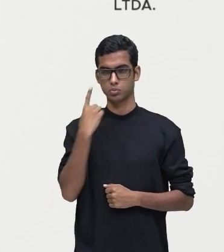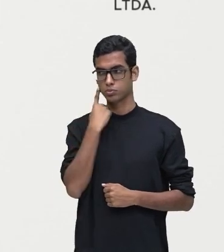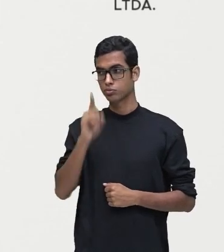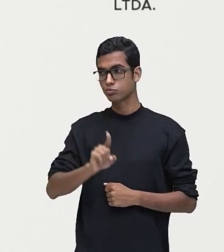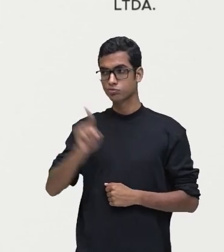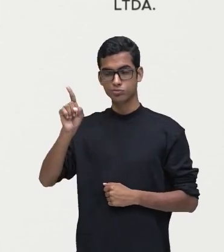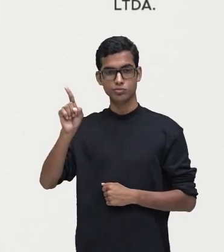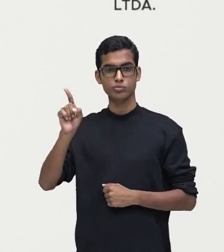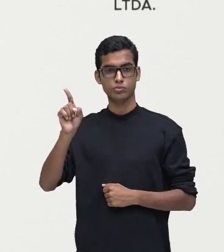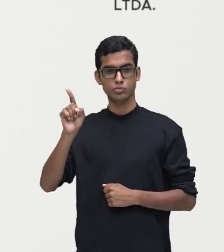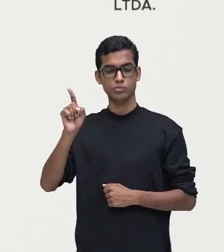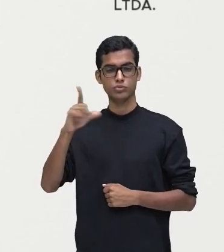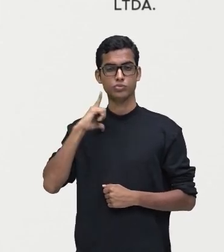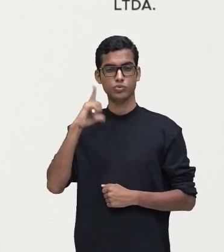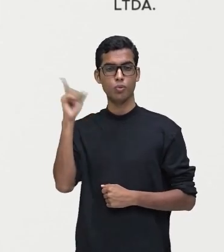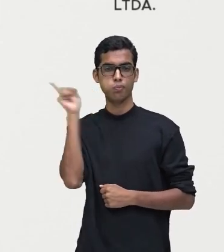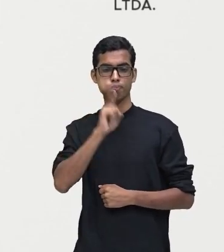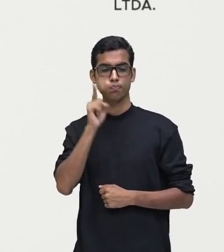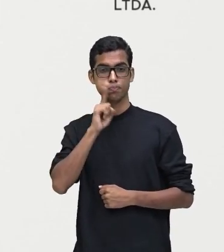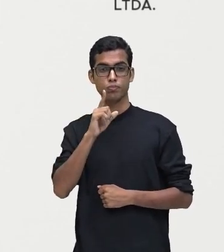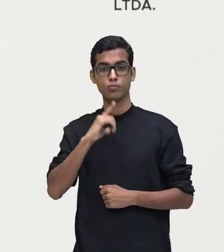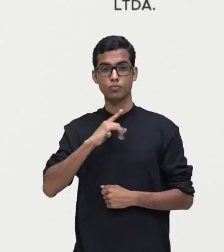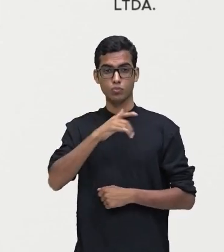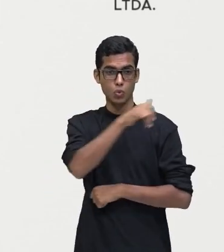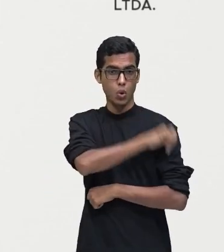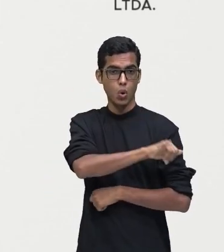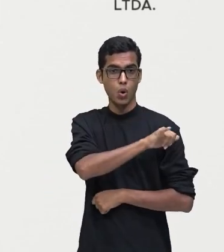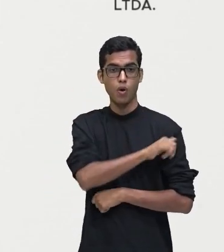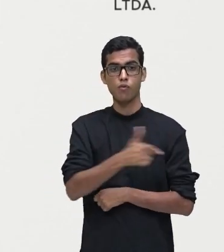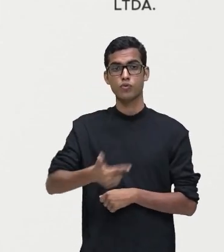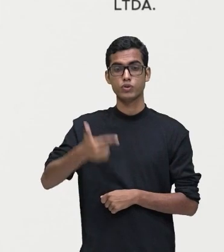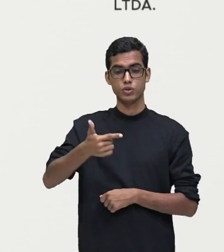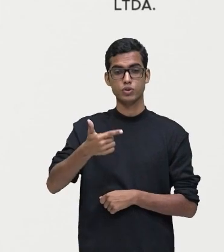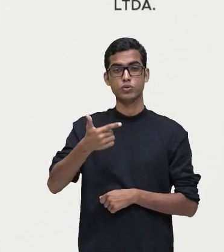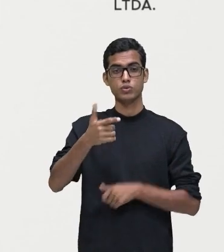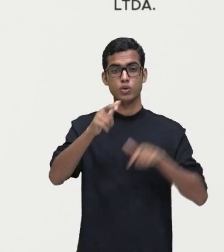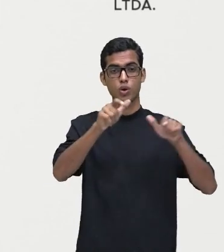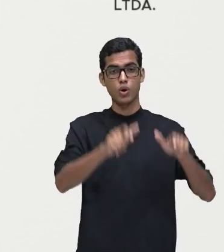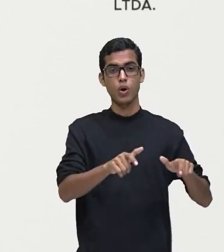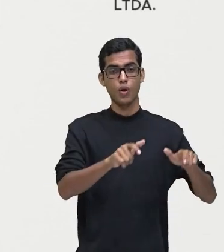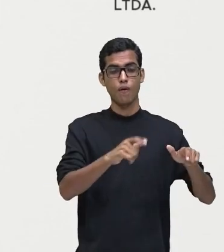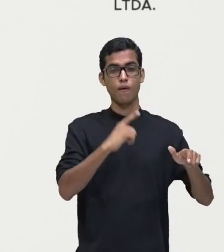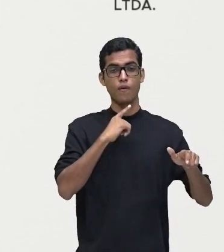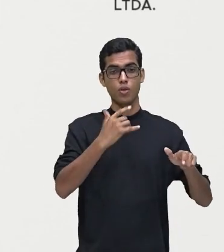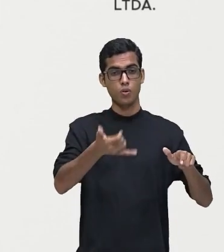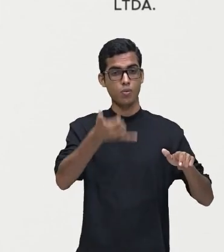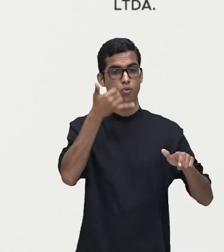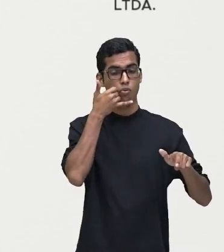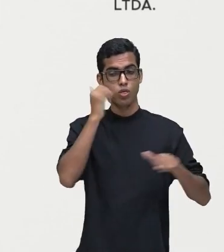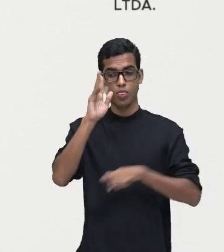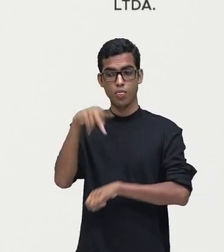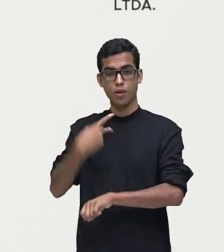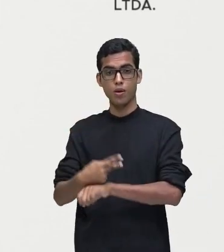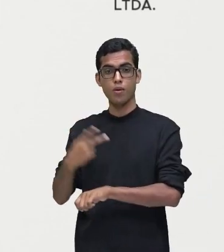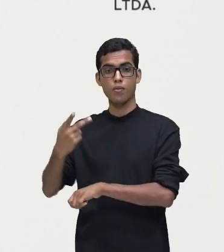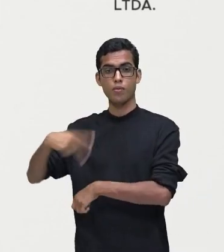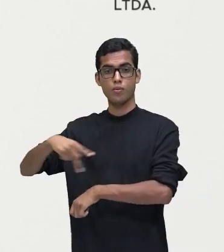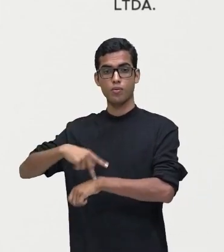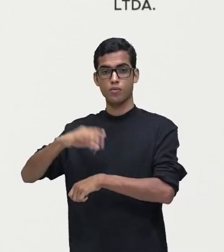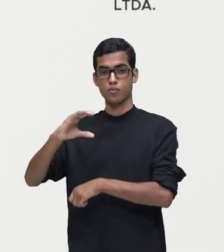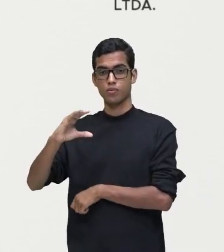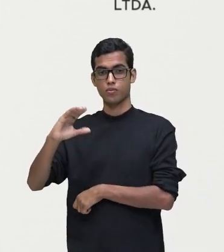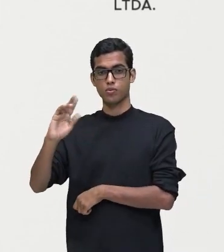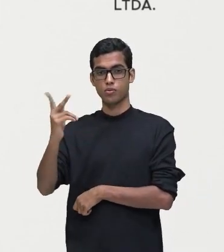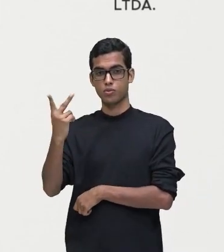do mundo a ter uma linha telefônica depois de Chicago, certo? Então, observem que o nosso país foi o